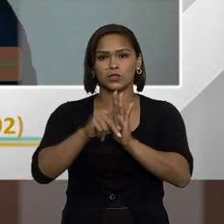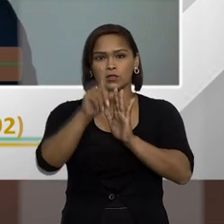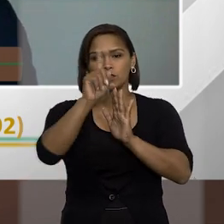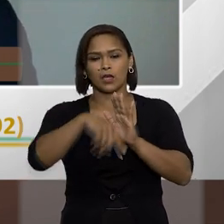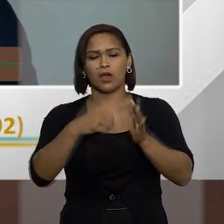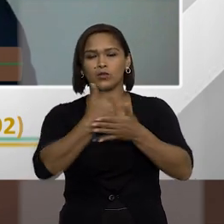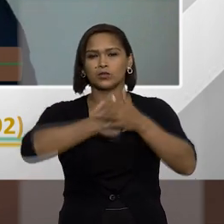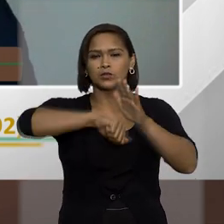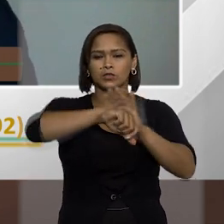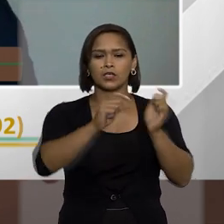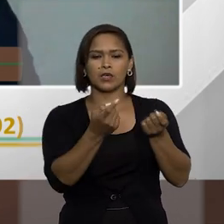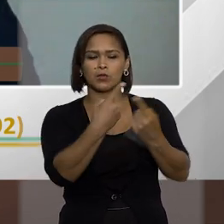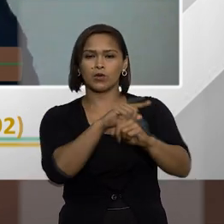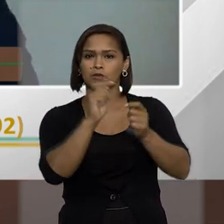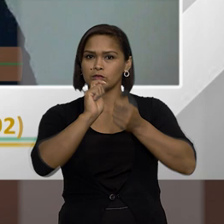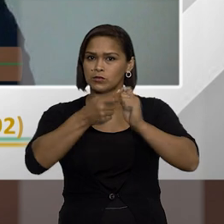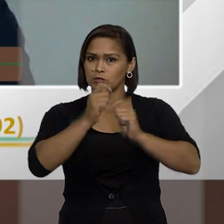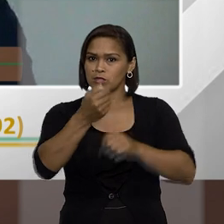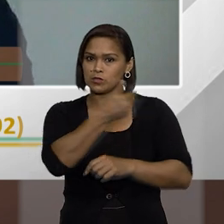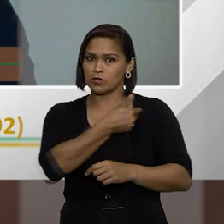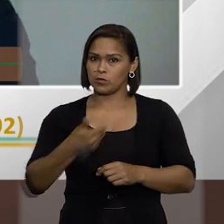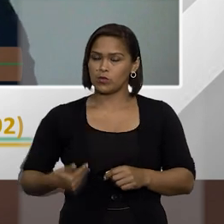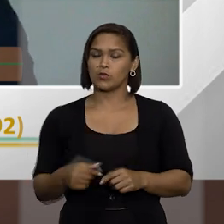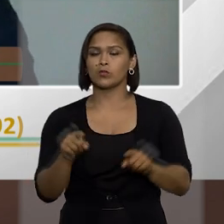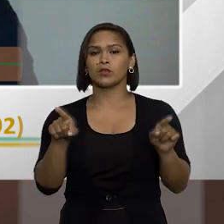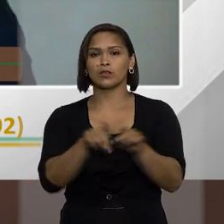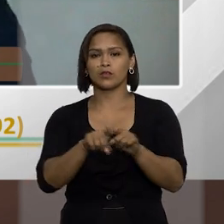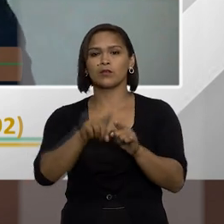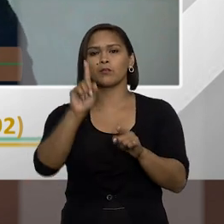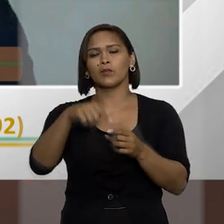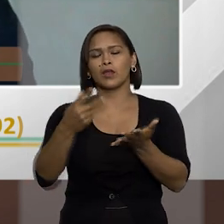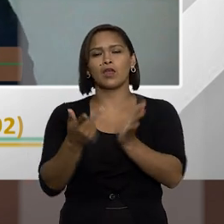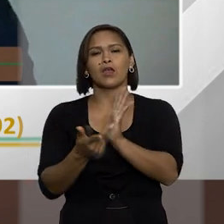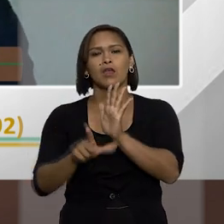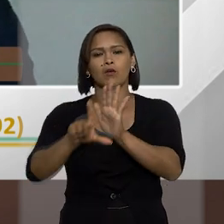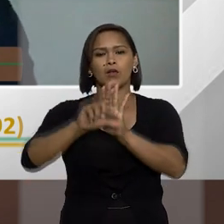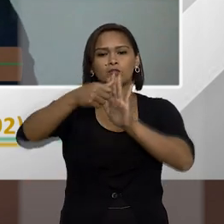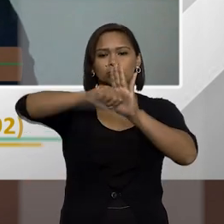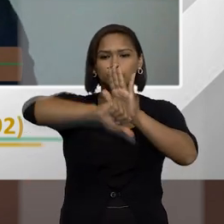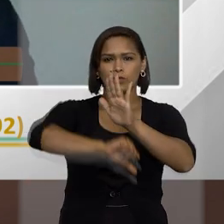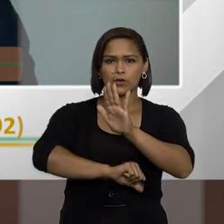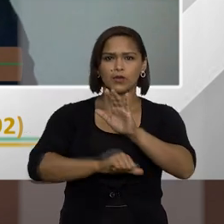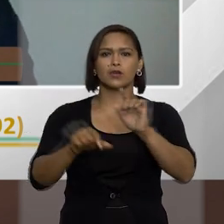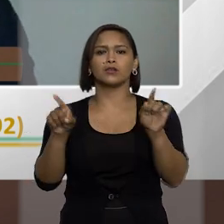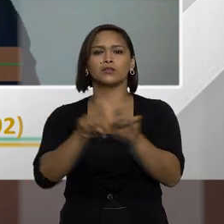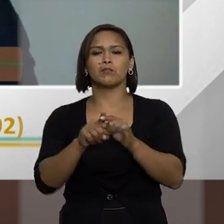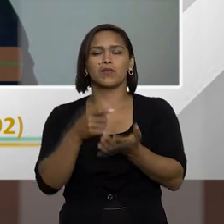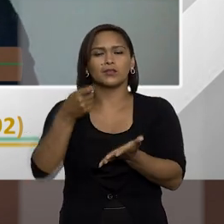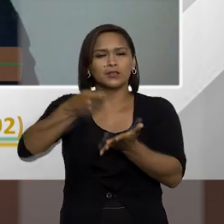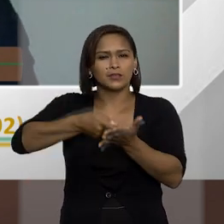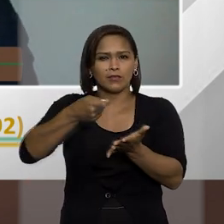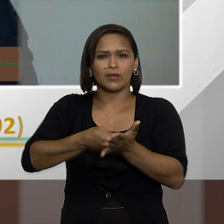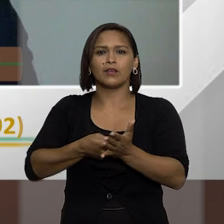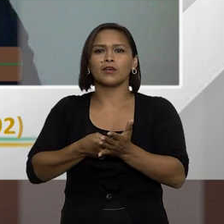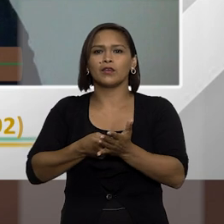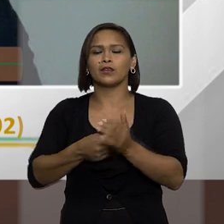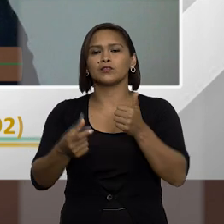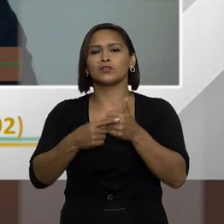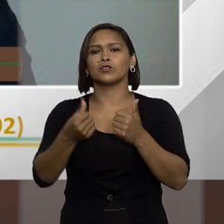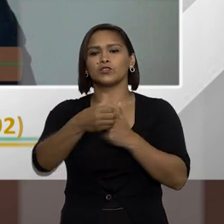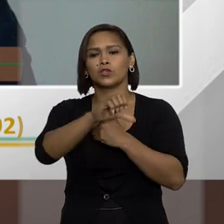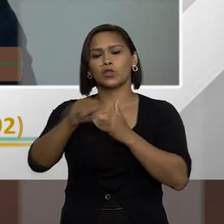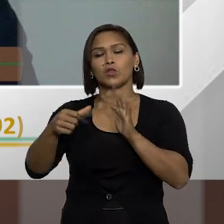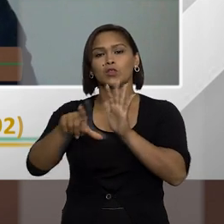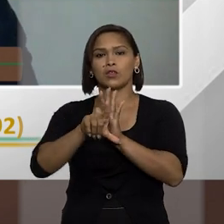nos crimes contra a administração pública, ela é também um ato de improbidade na categoria mais severa do